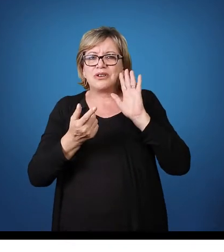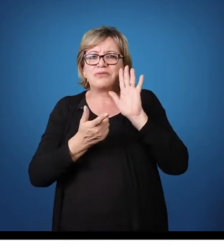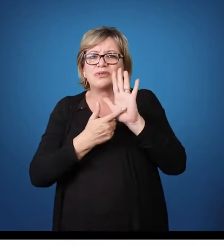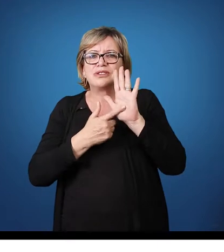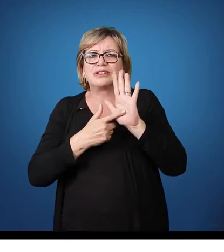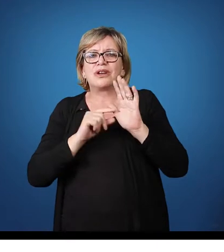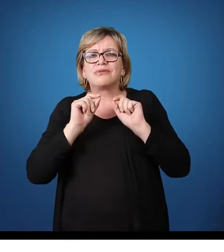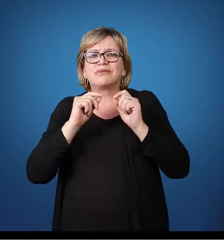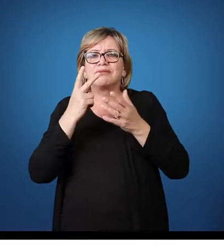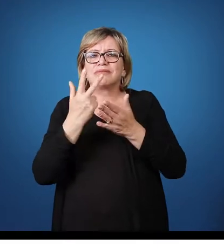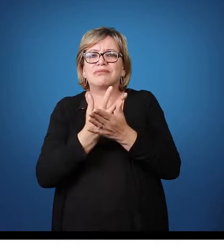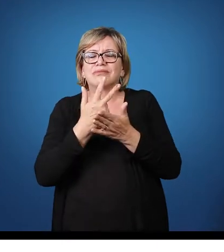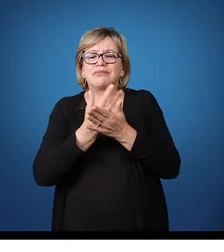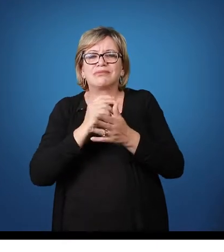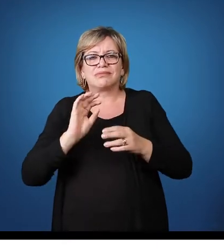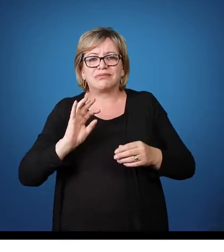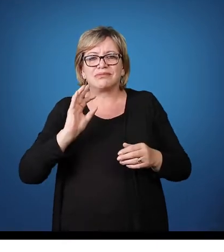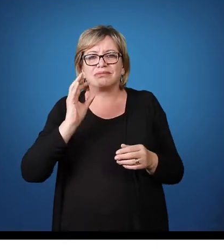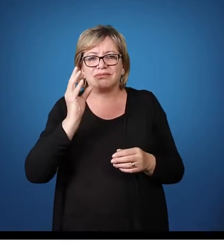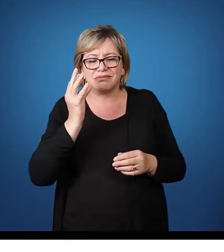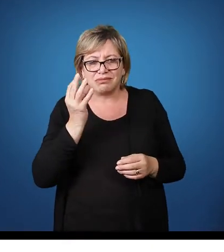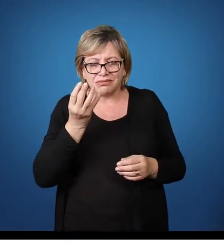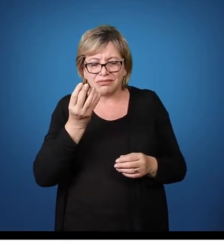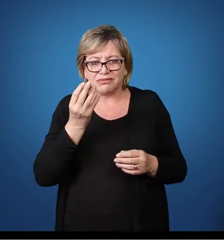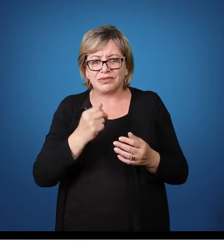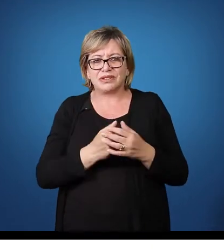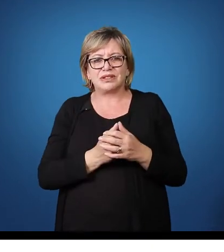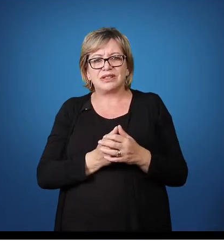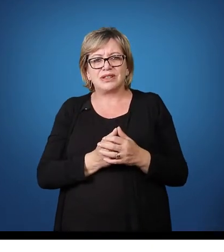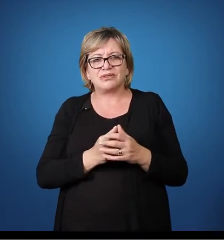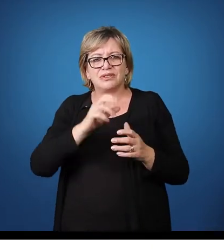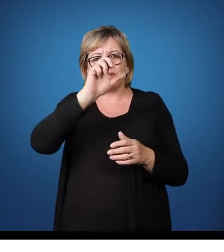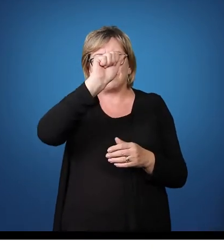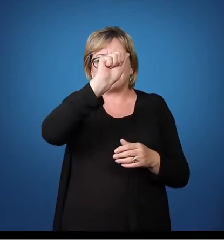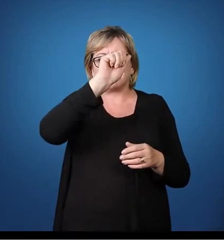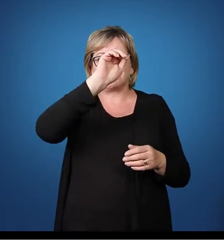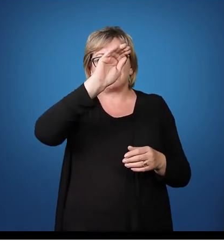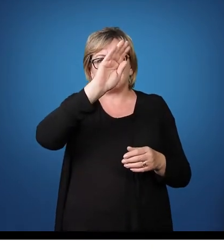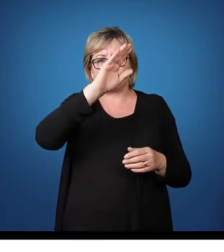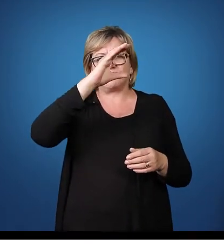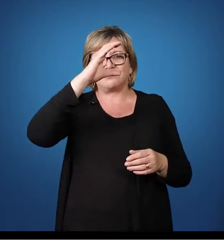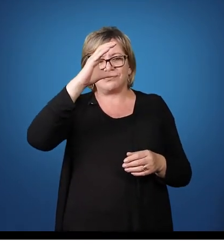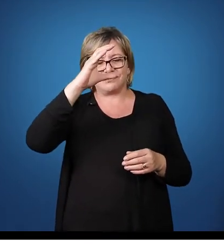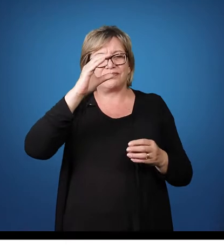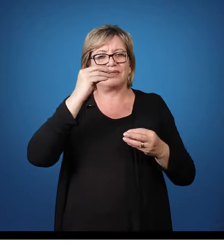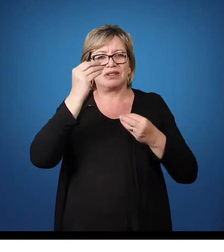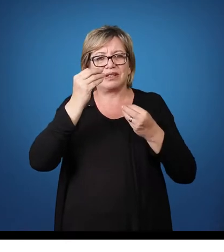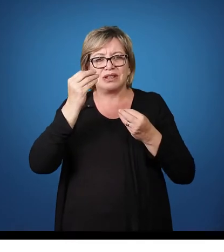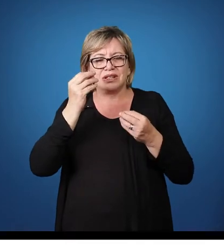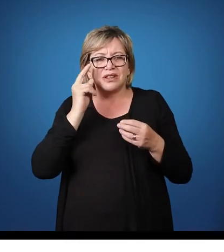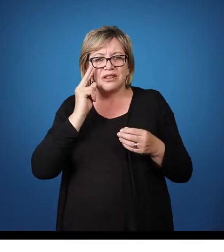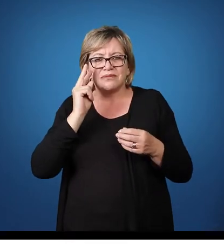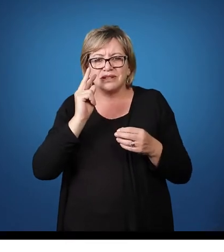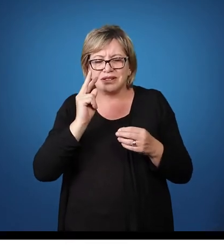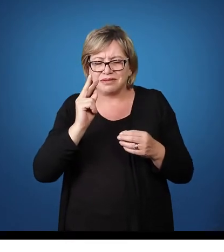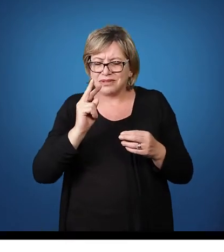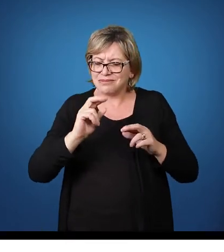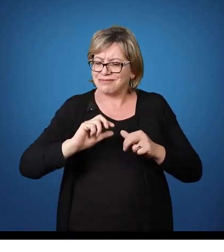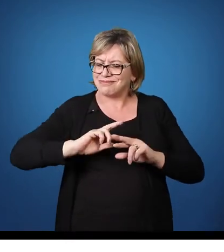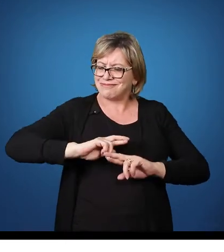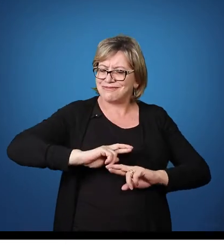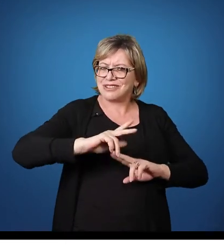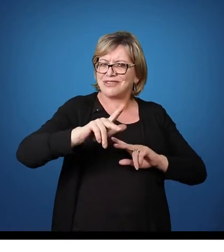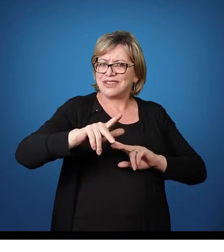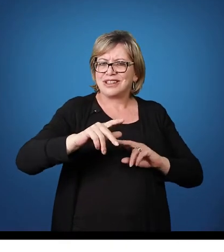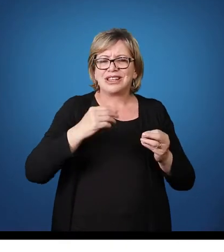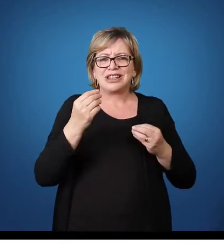os erros, né, que os alunos têm. Na alfabetização, eu vejo isso ao contrário, né, ela